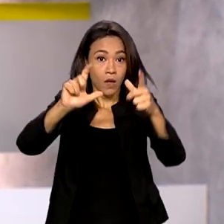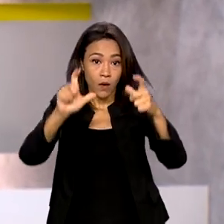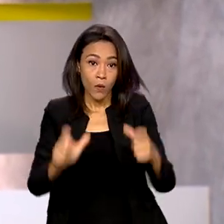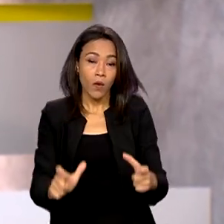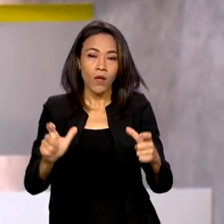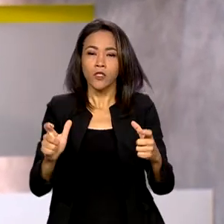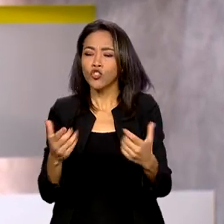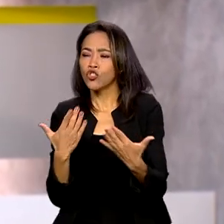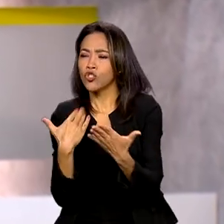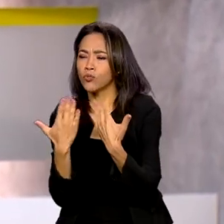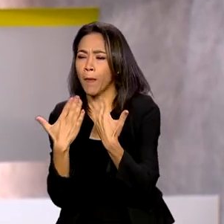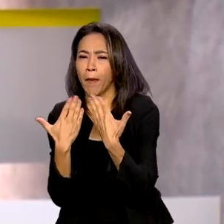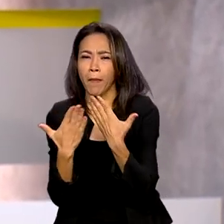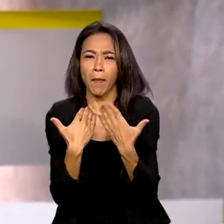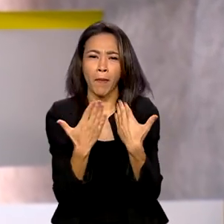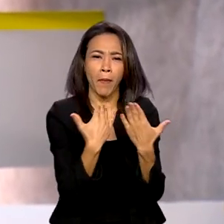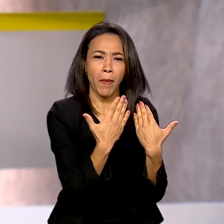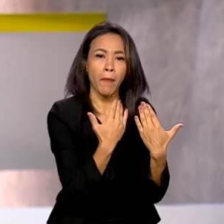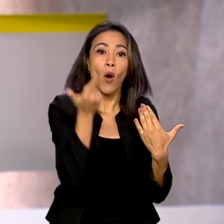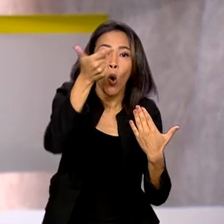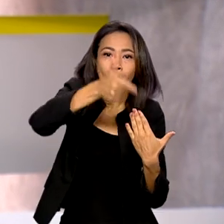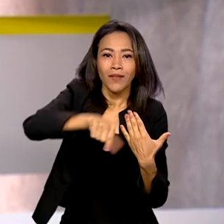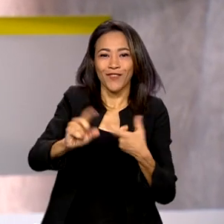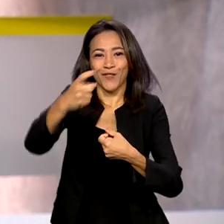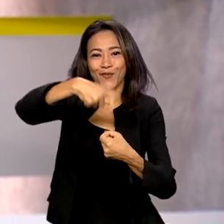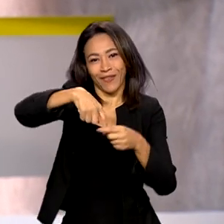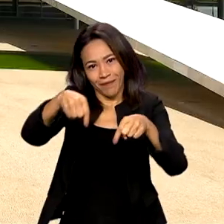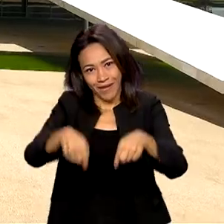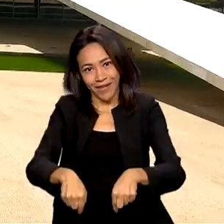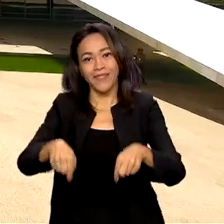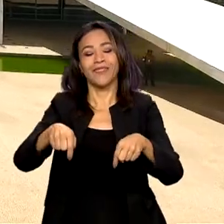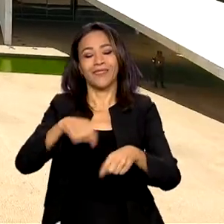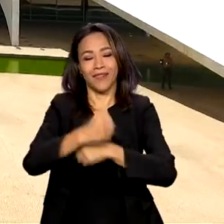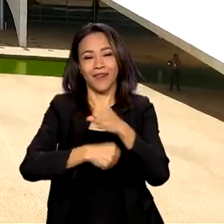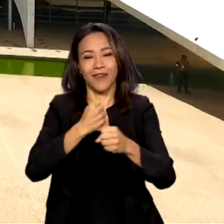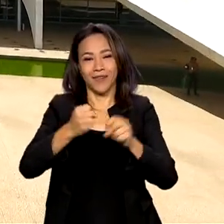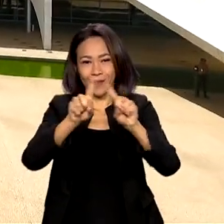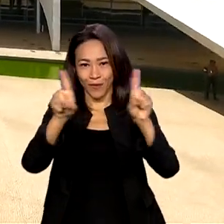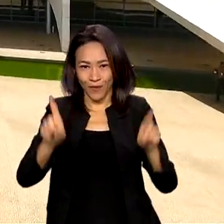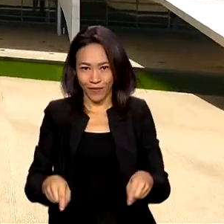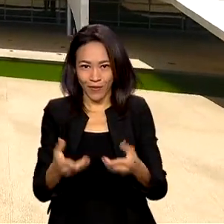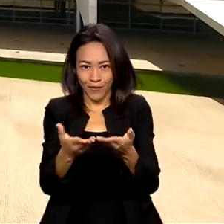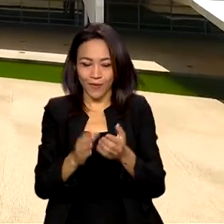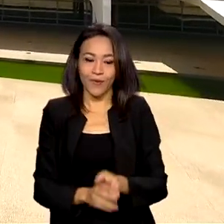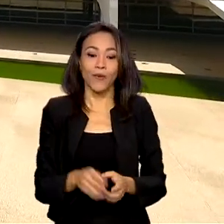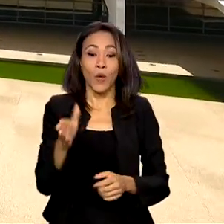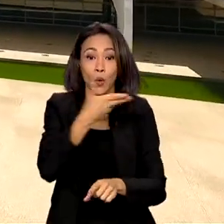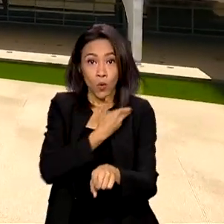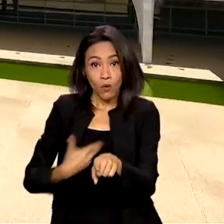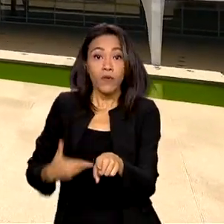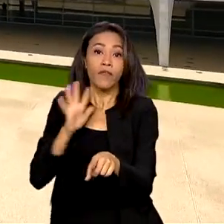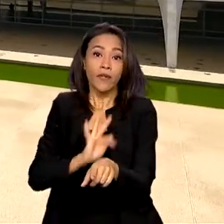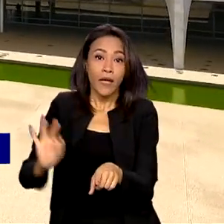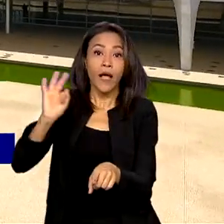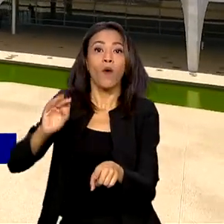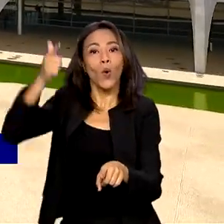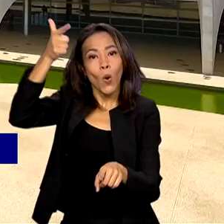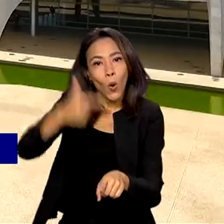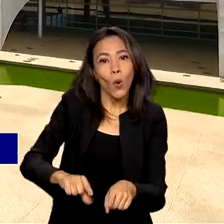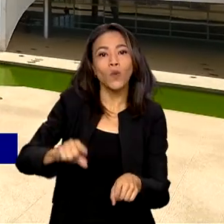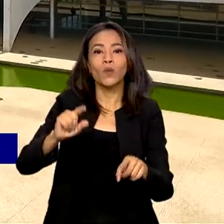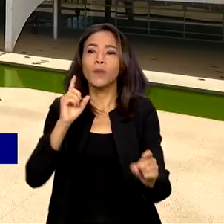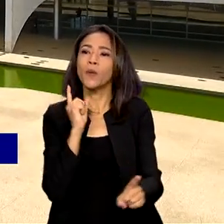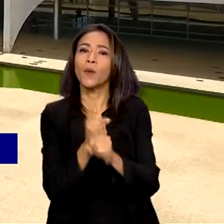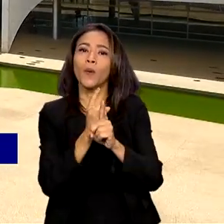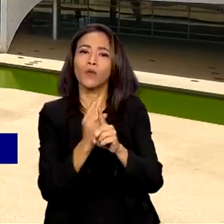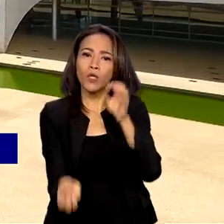para diálogo com os servidores foi retomado este ano. O governo federal implantou novamente a Mesa Nacional de